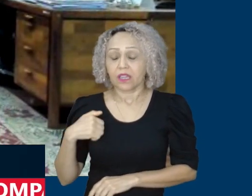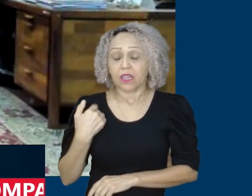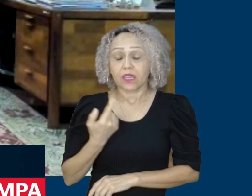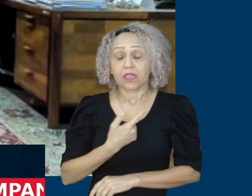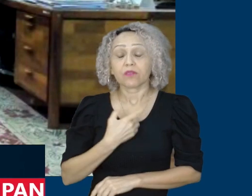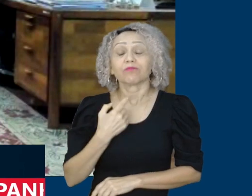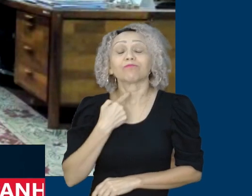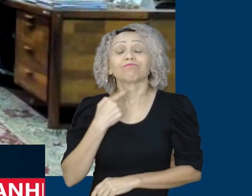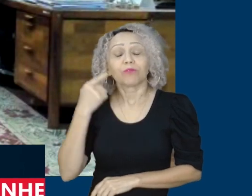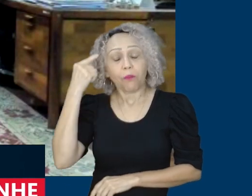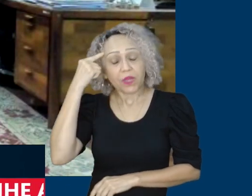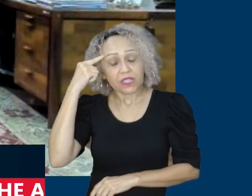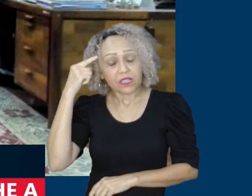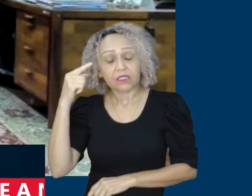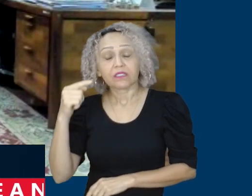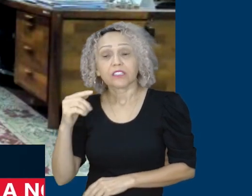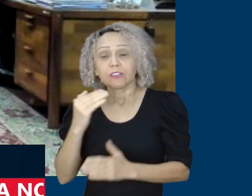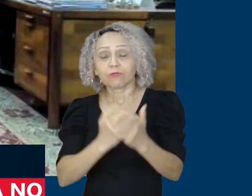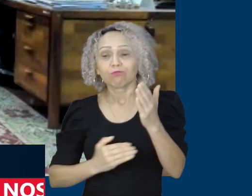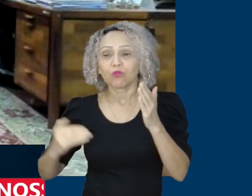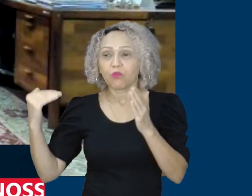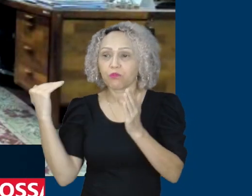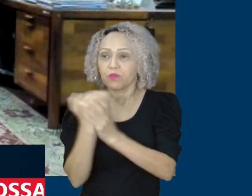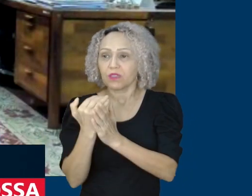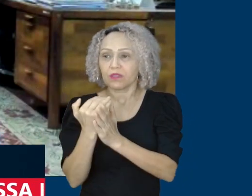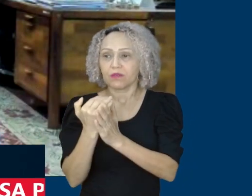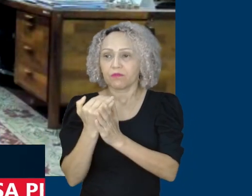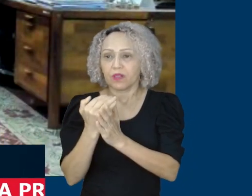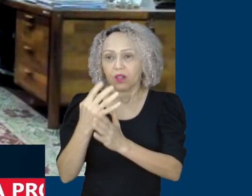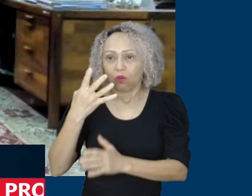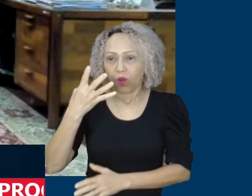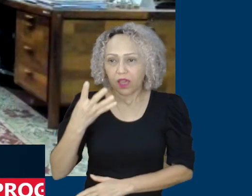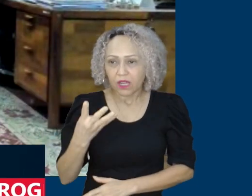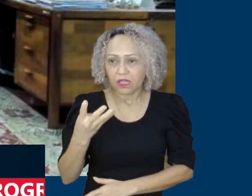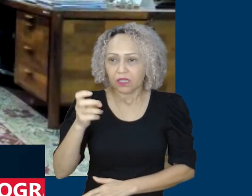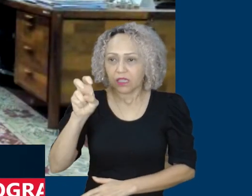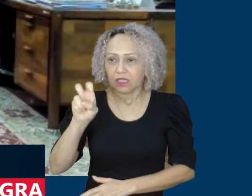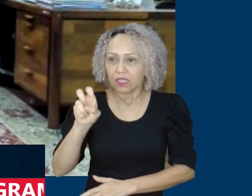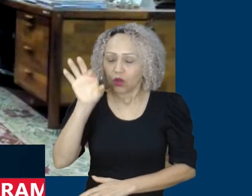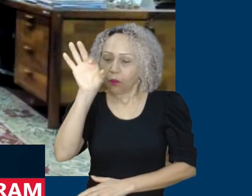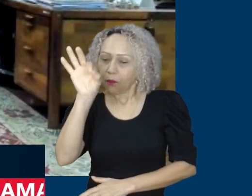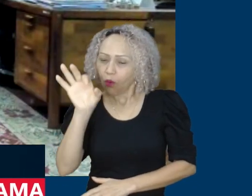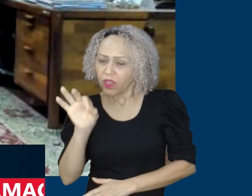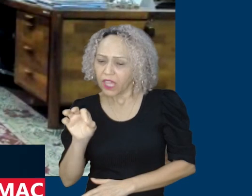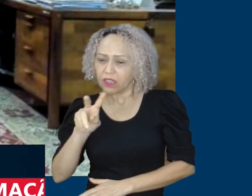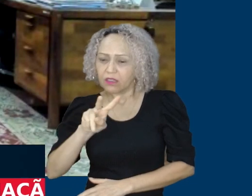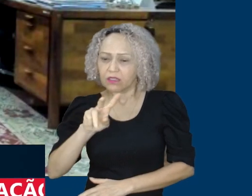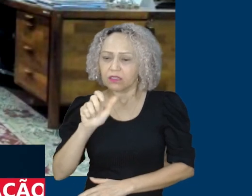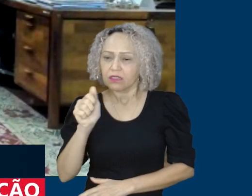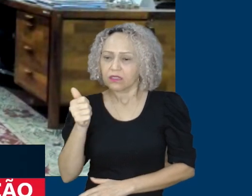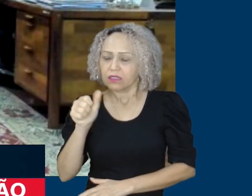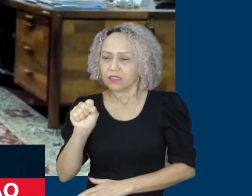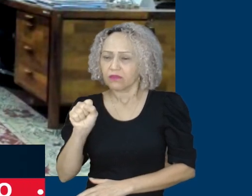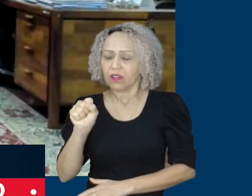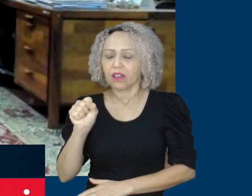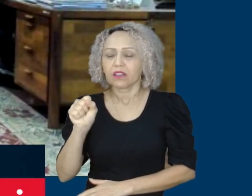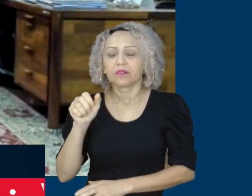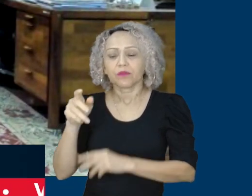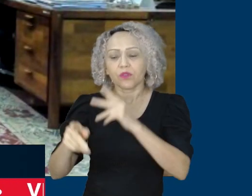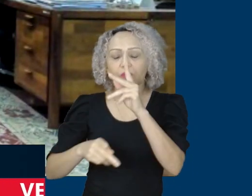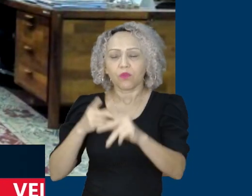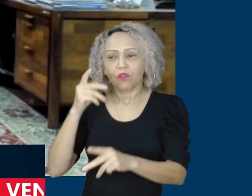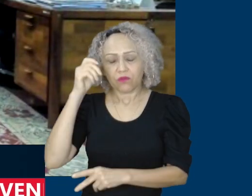travessando também justiça oportunidade igualdade nas ações e é bom lembrar quem eventualmente se